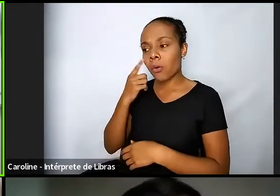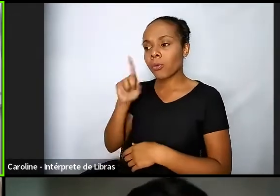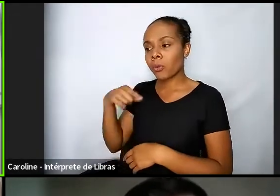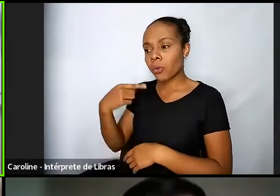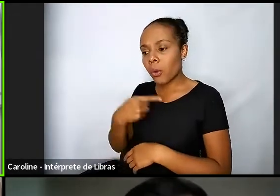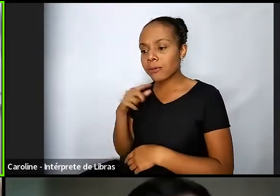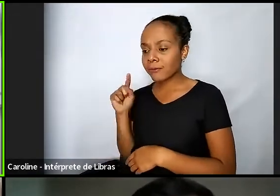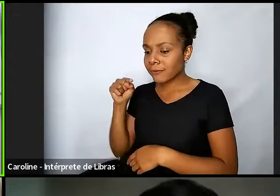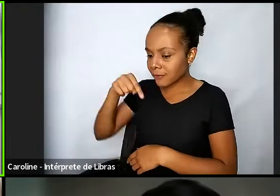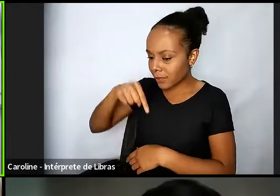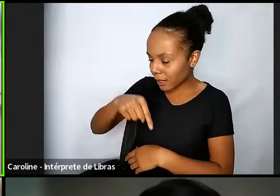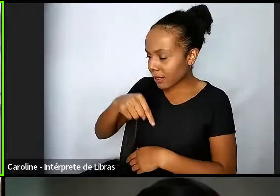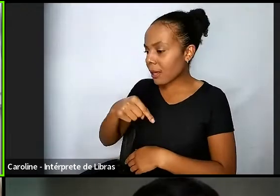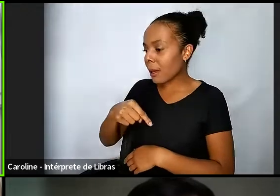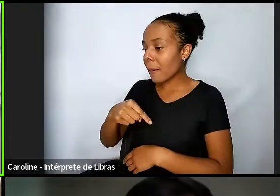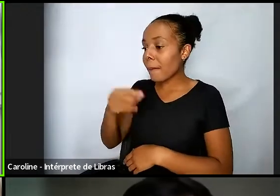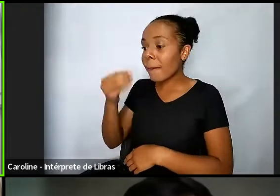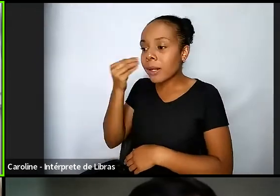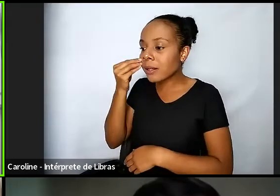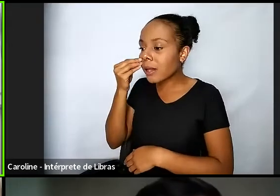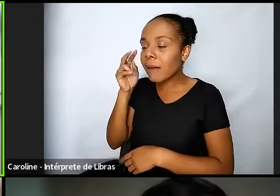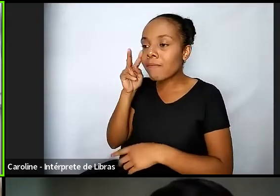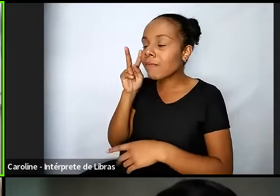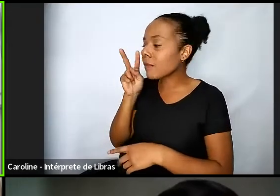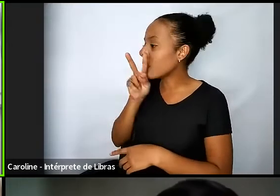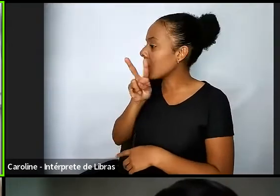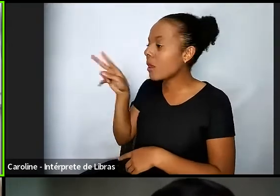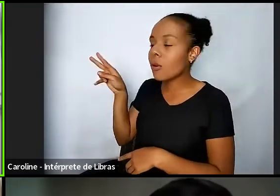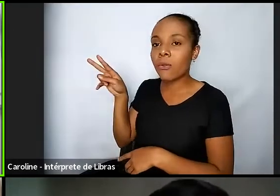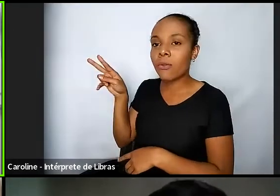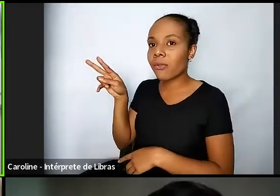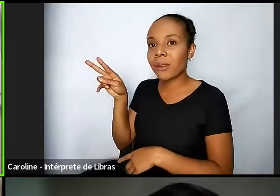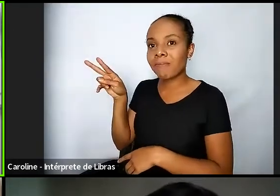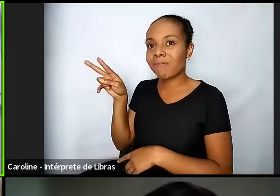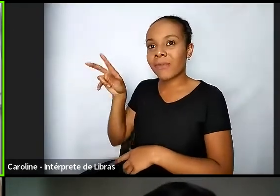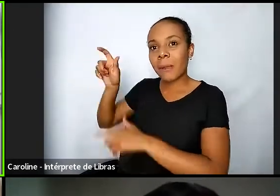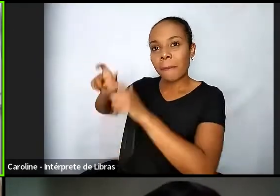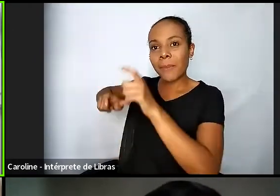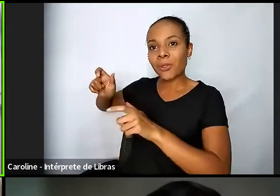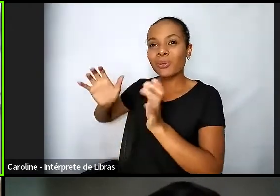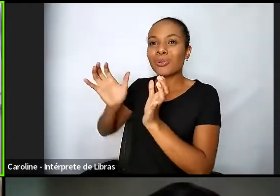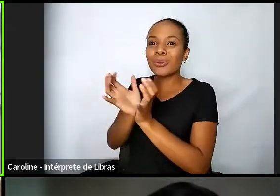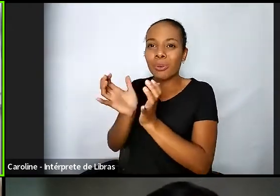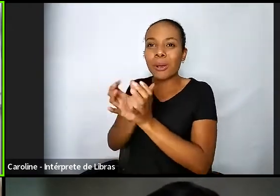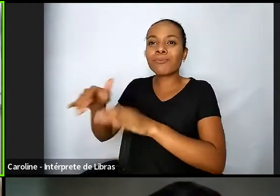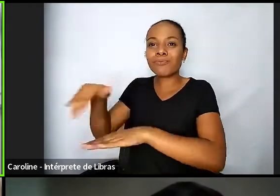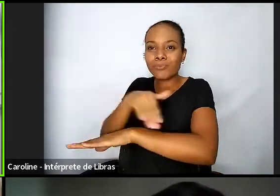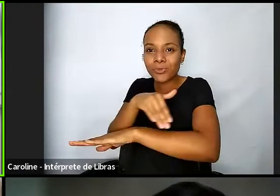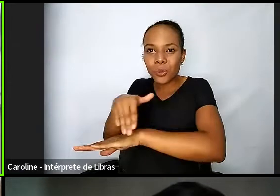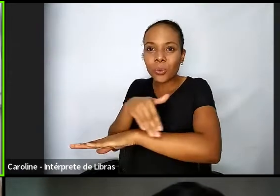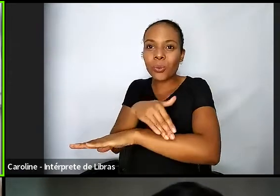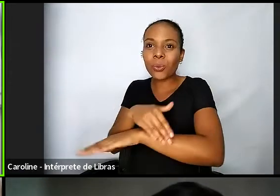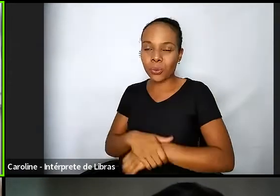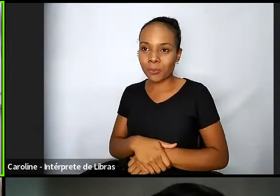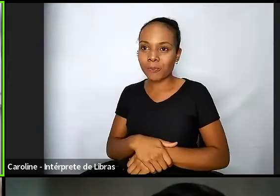pessoas que moram na rua que vivem na rua eu gosto sempre de isso foi uma coisa que eu aprendi na